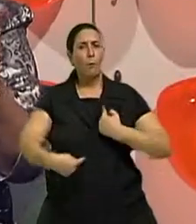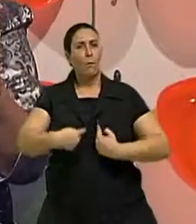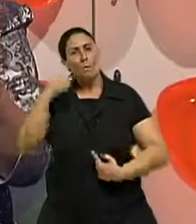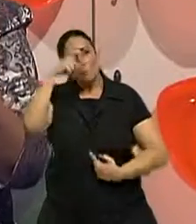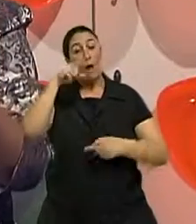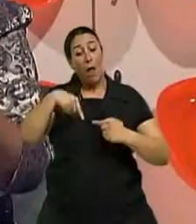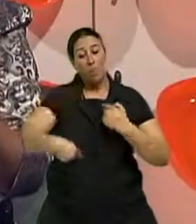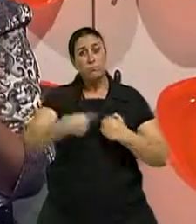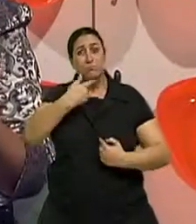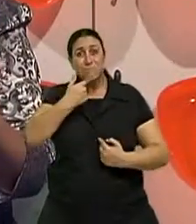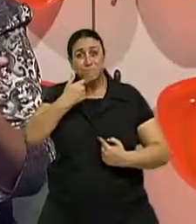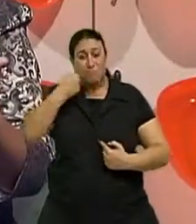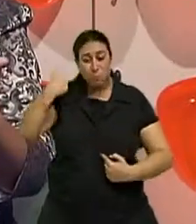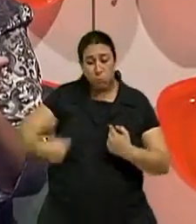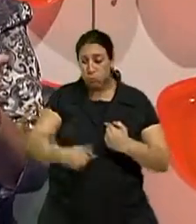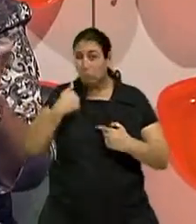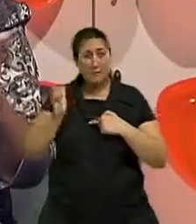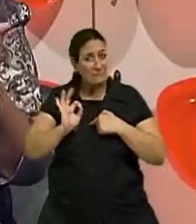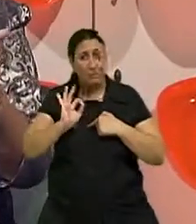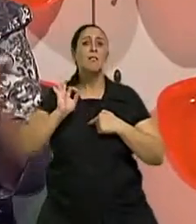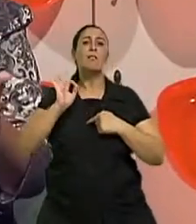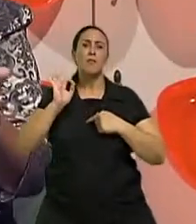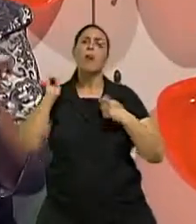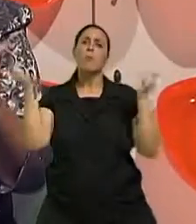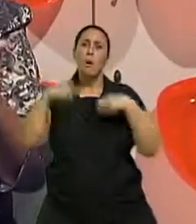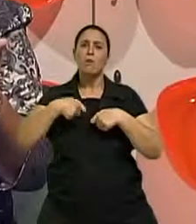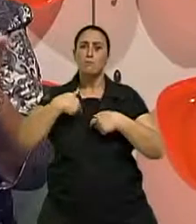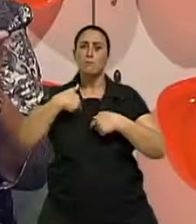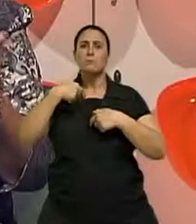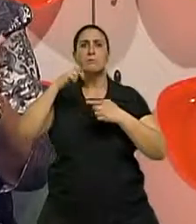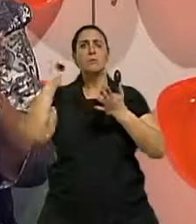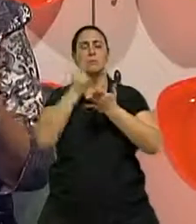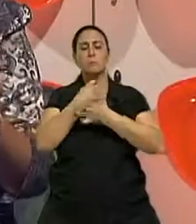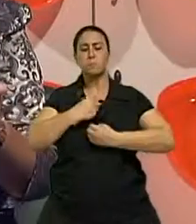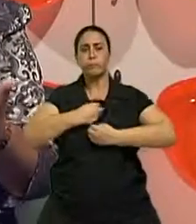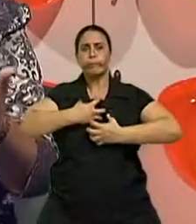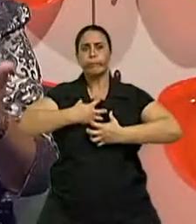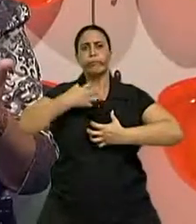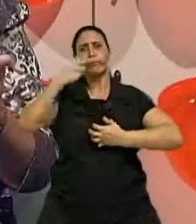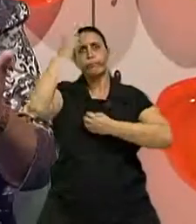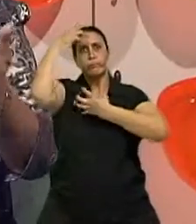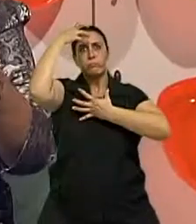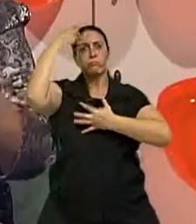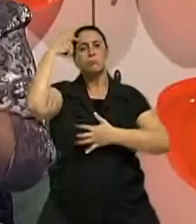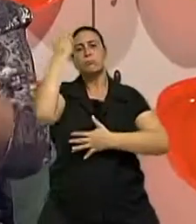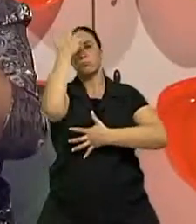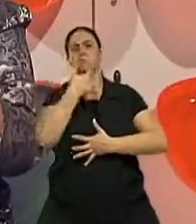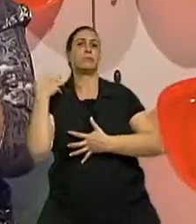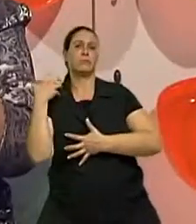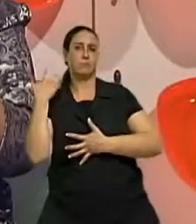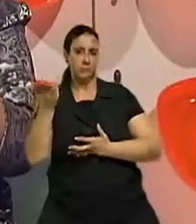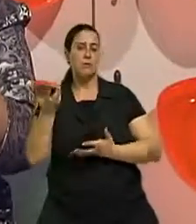Prevenindo, assim, mantendo o peso ideal, mantendo a pressão no lugar, mantendo a glicose no lugar. E como é que a gente